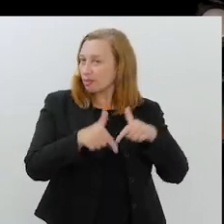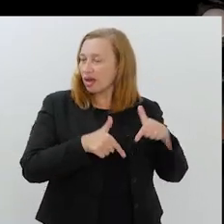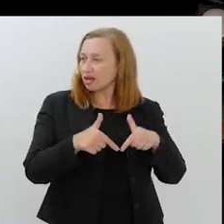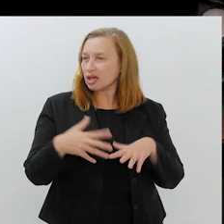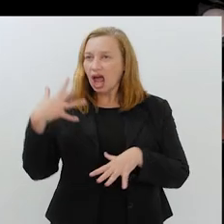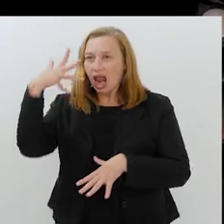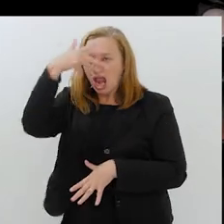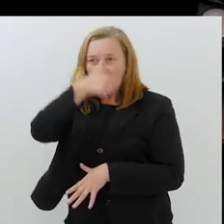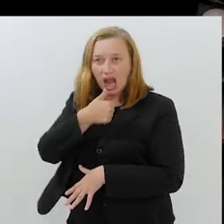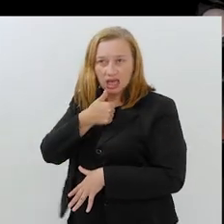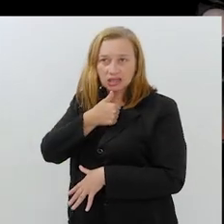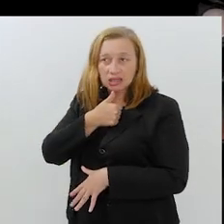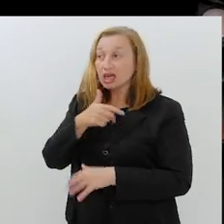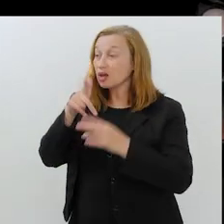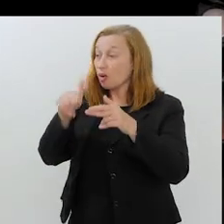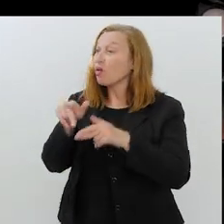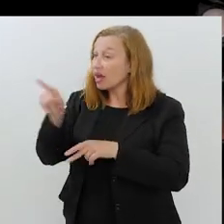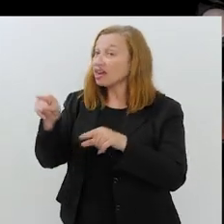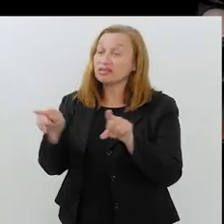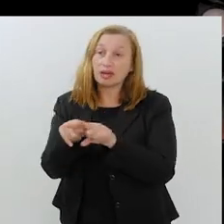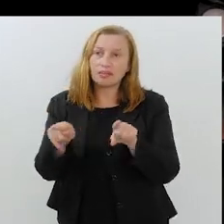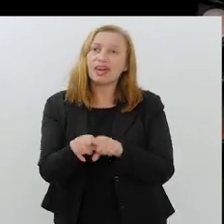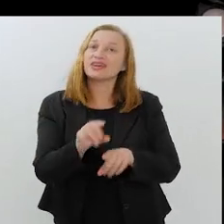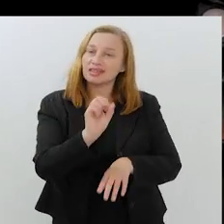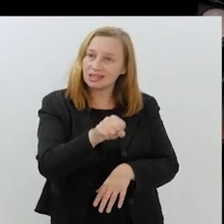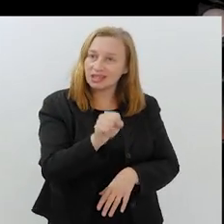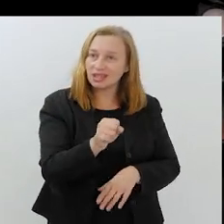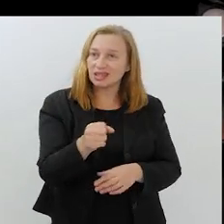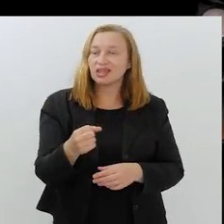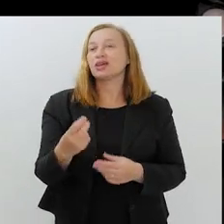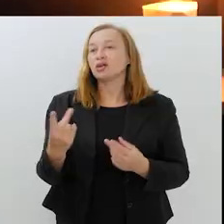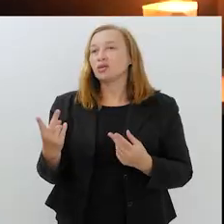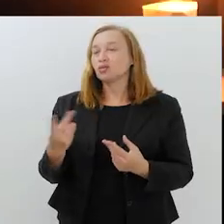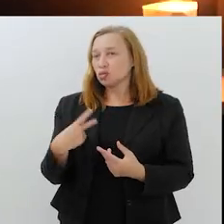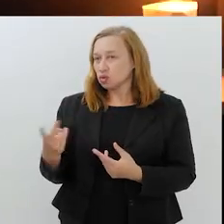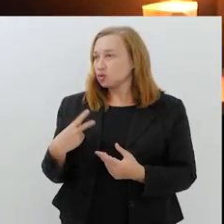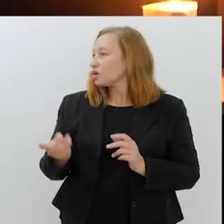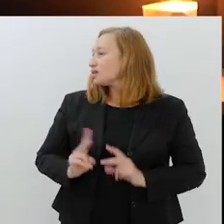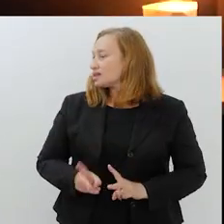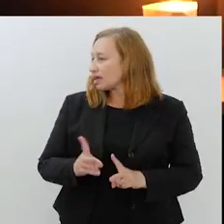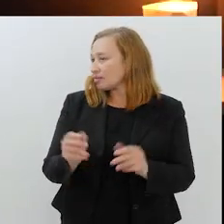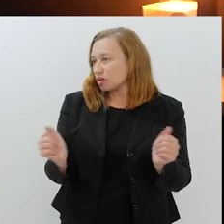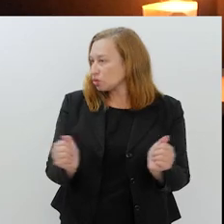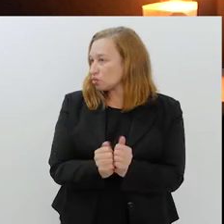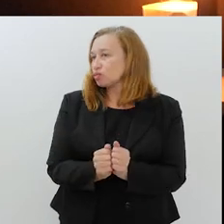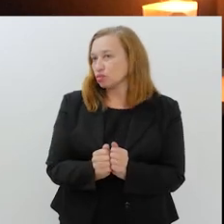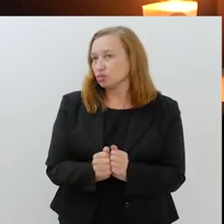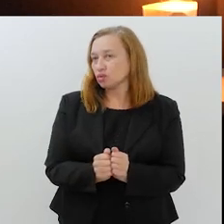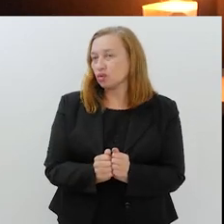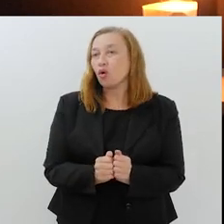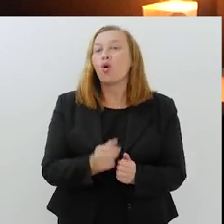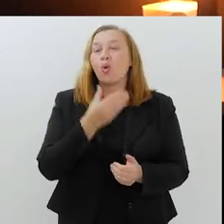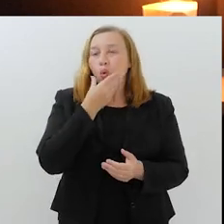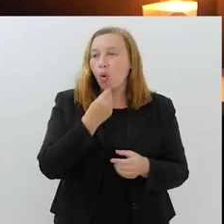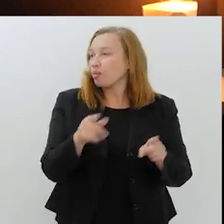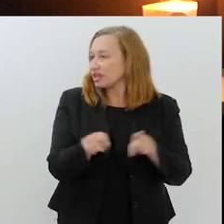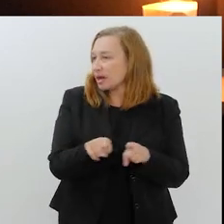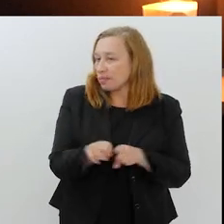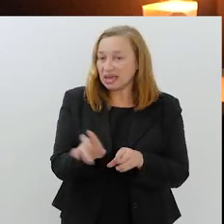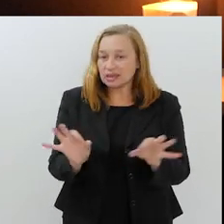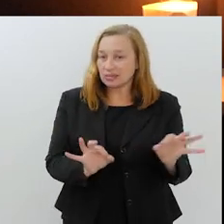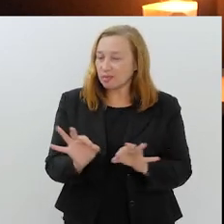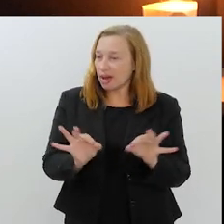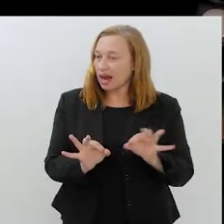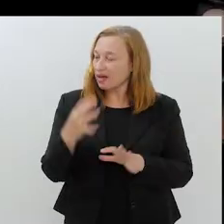chegasse. Você deveria estar bonita assim como ele para você. Isso que eu ia falar. E vice-versa, né? E sempre vice-versa. Exatamente.